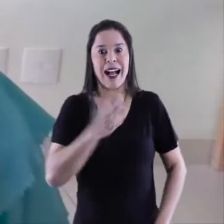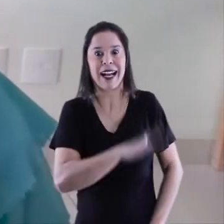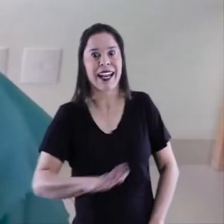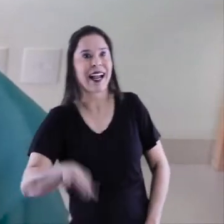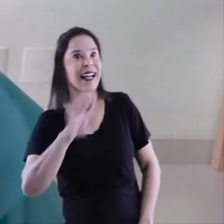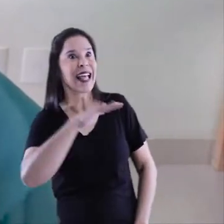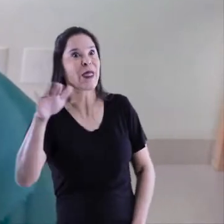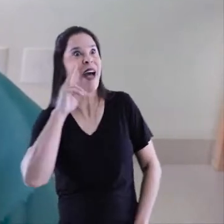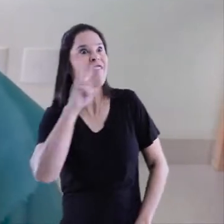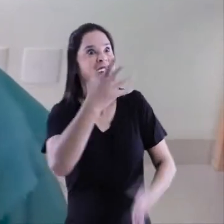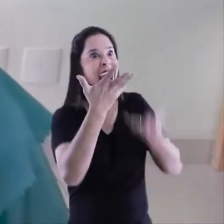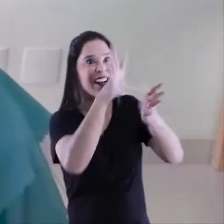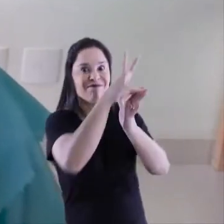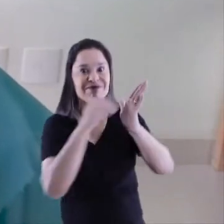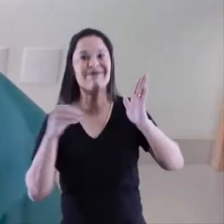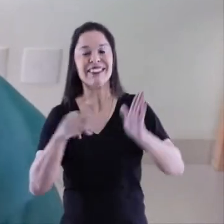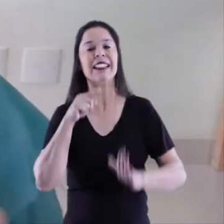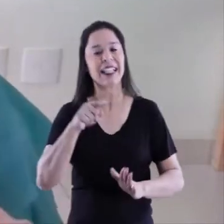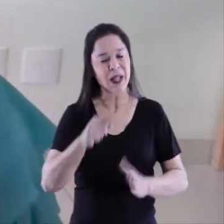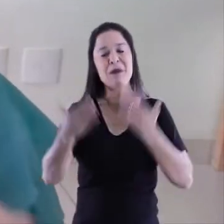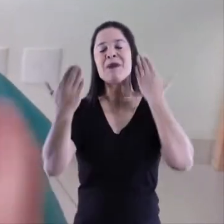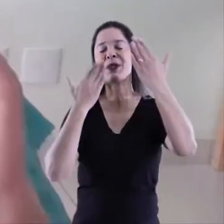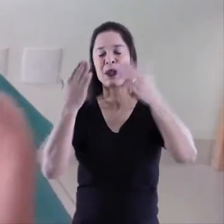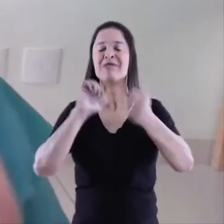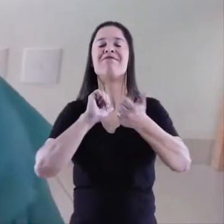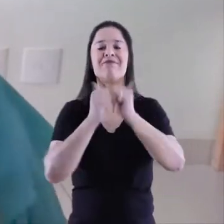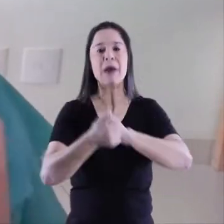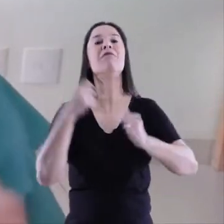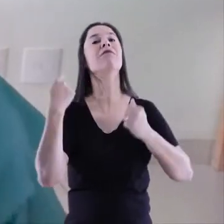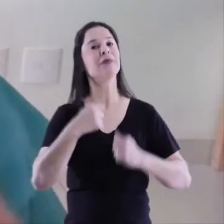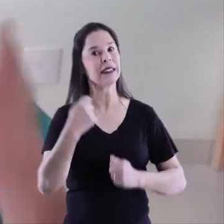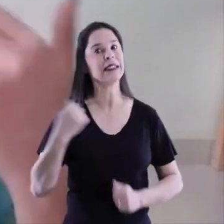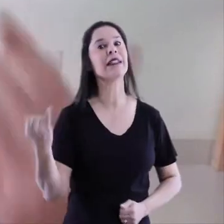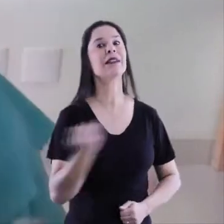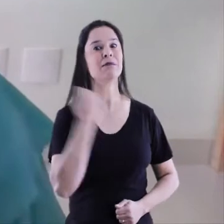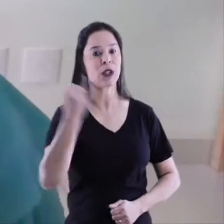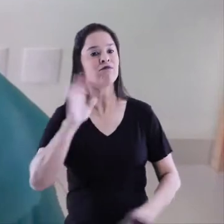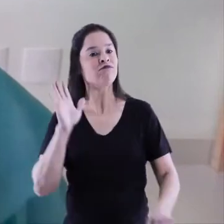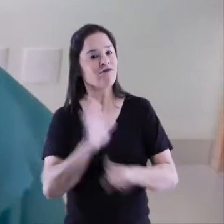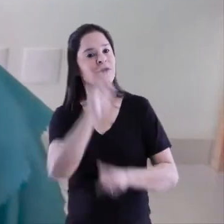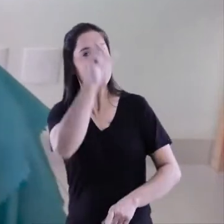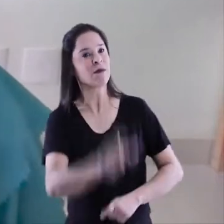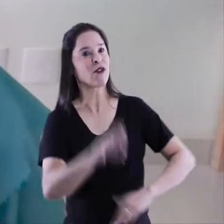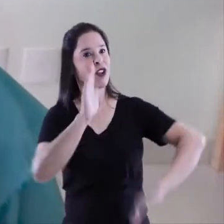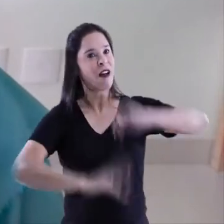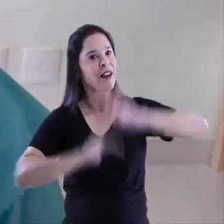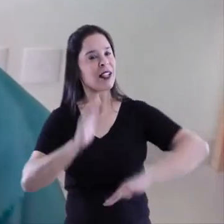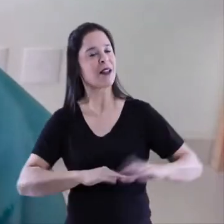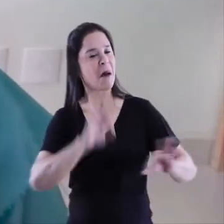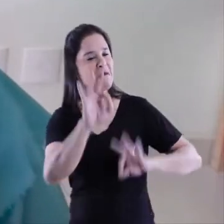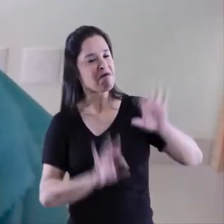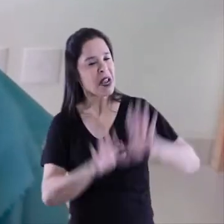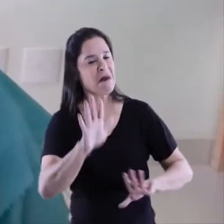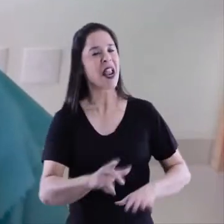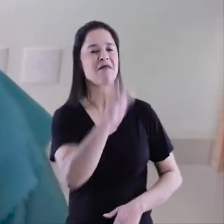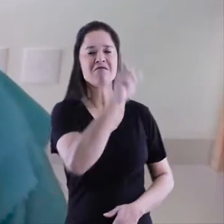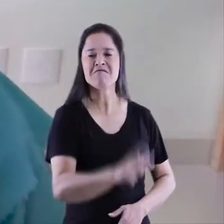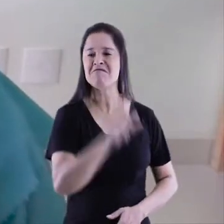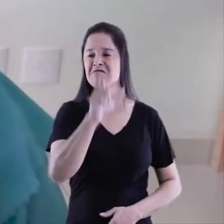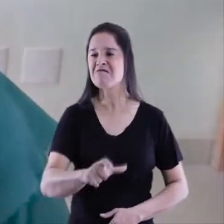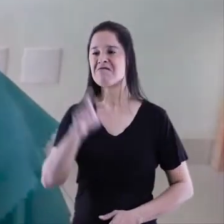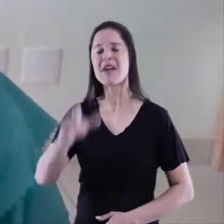A psicologia do esporte tem um papel fundamental na preparação do contexto desse atleta, de forma a preparar os personagens